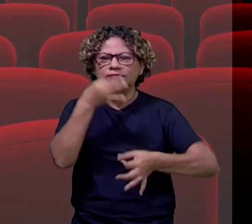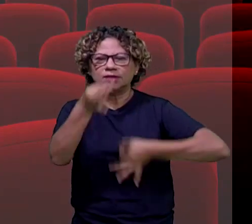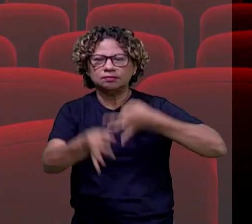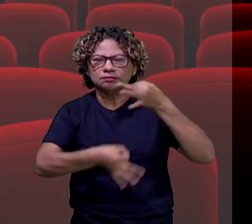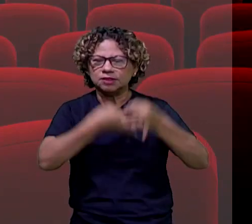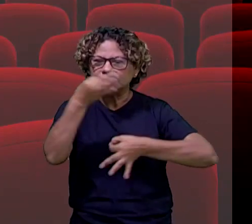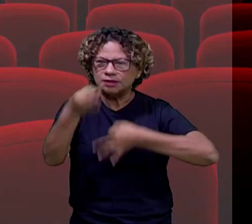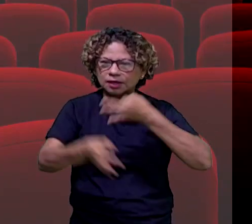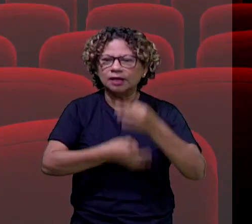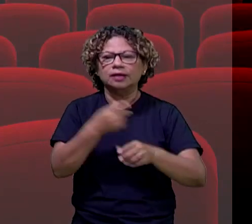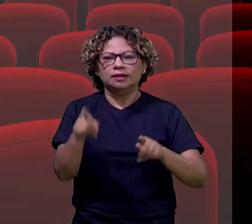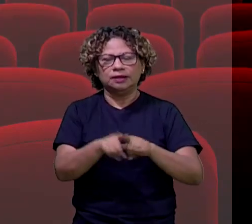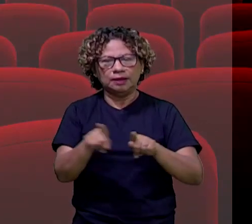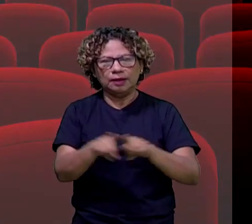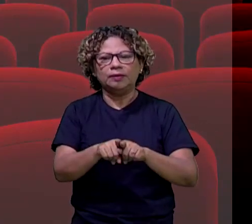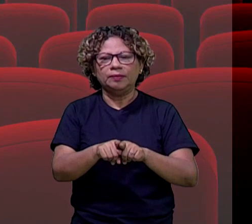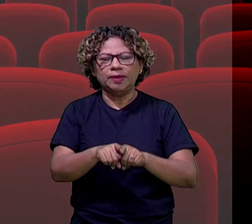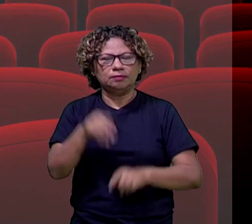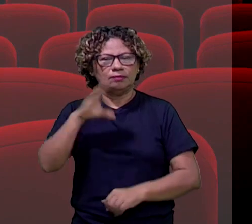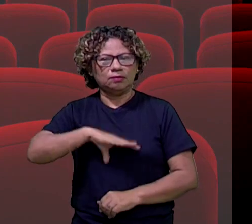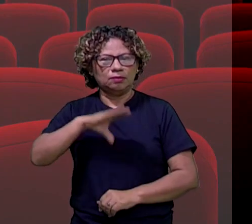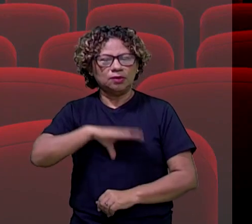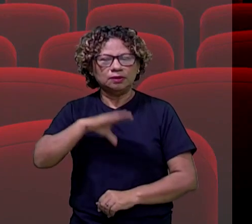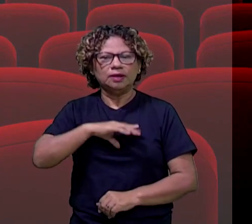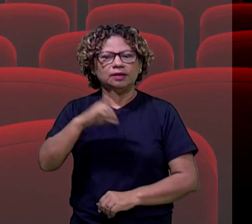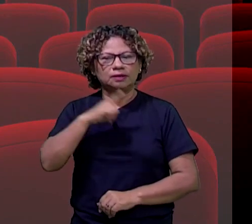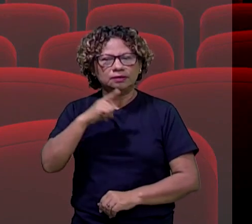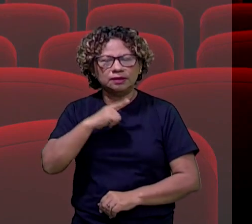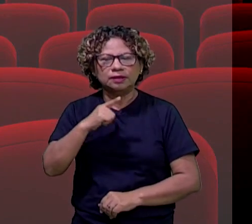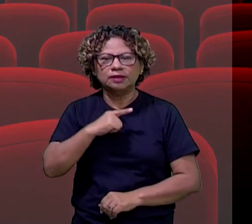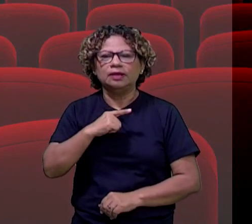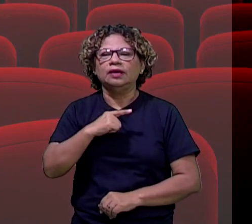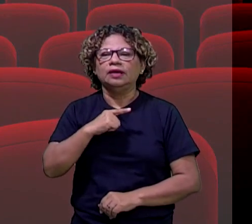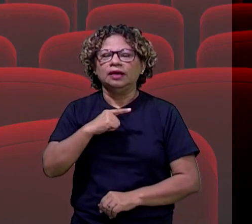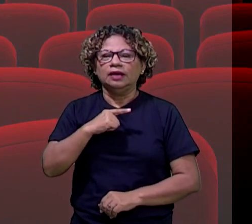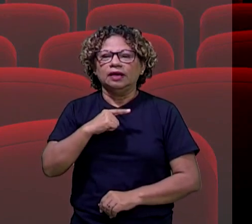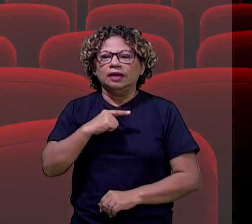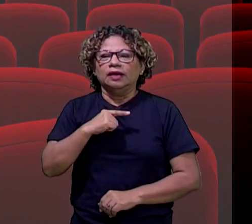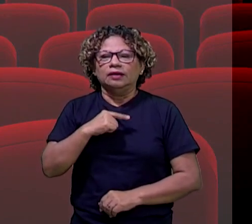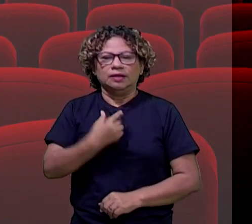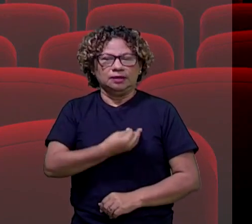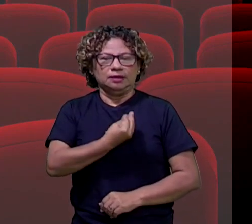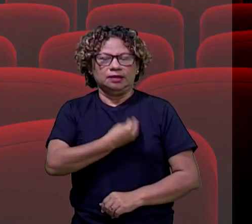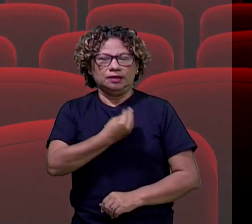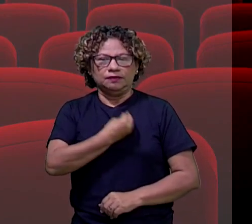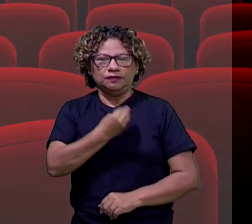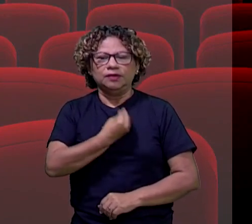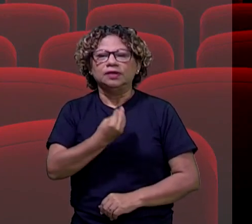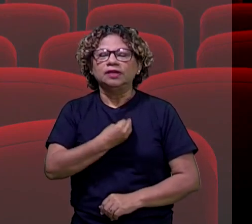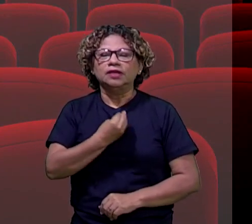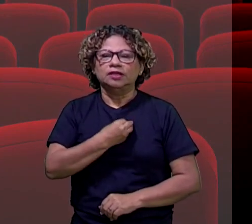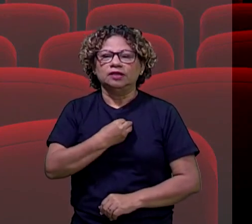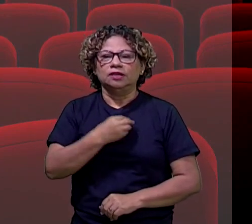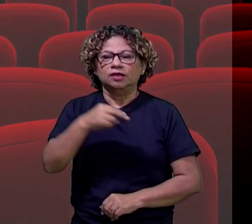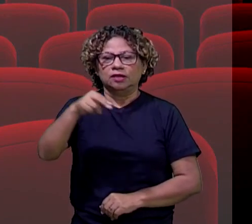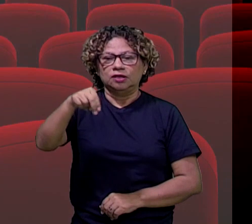filme indicado para a língua portuguesa, mas a gente tem também todo esse cenário, todo esse enredo da vida nordestina tratada de uma maneira